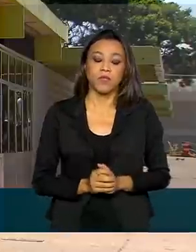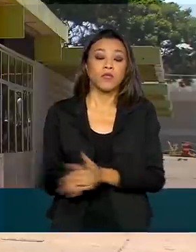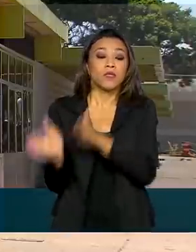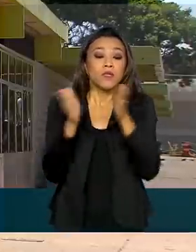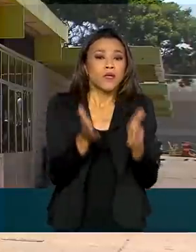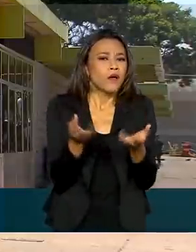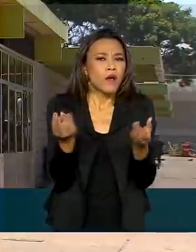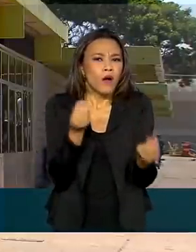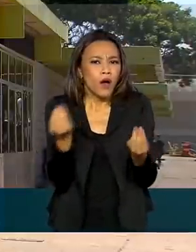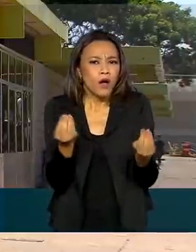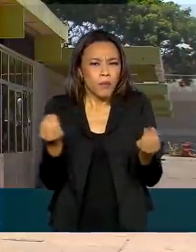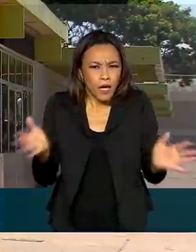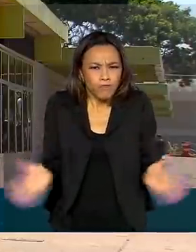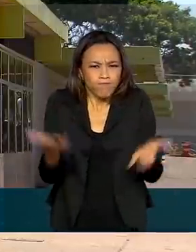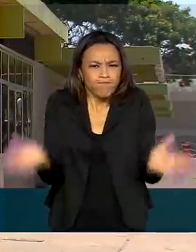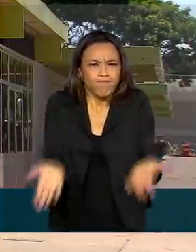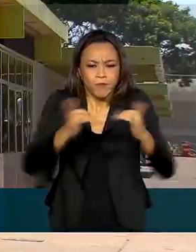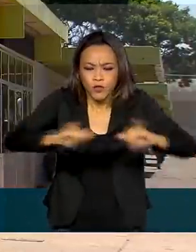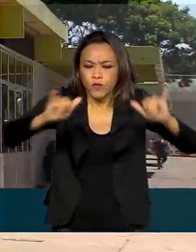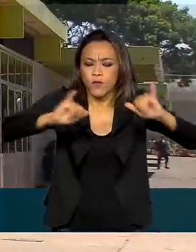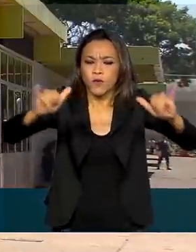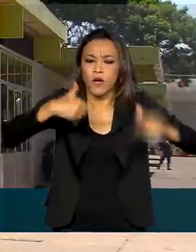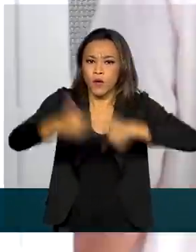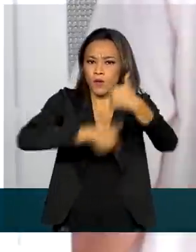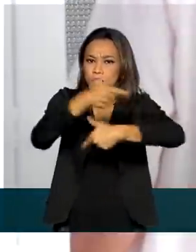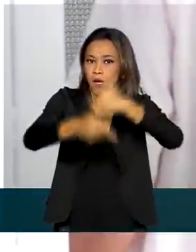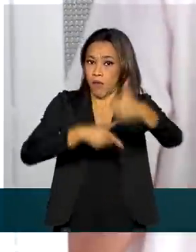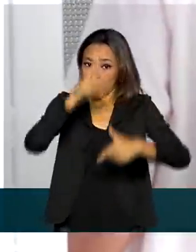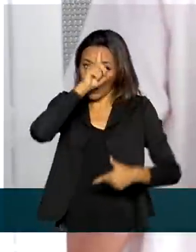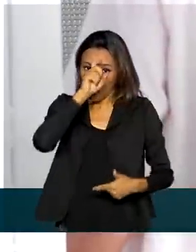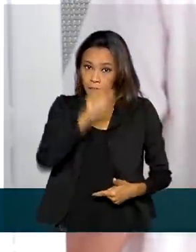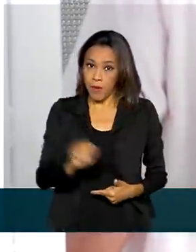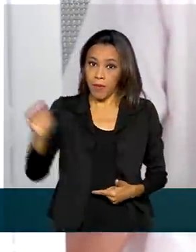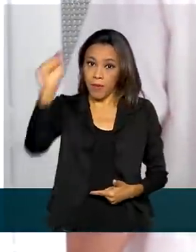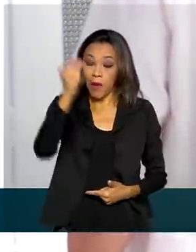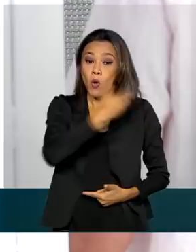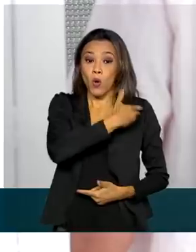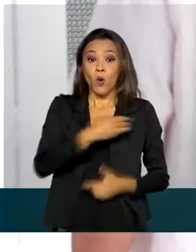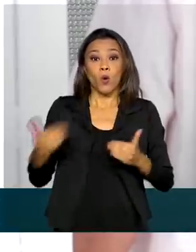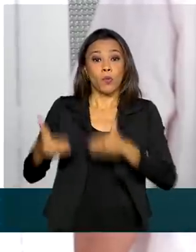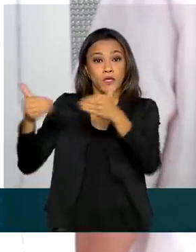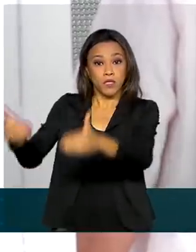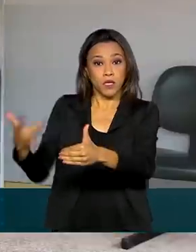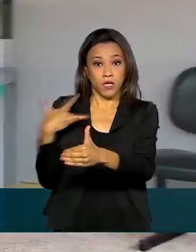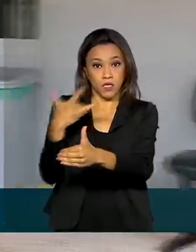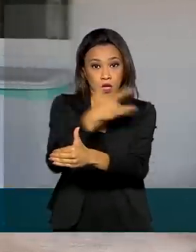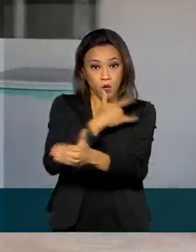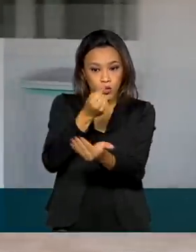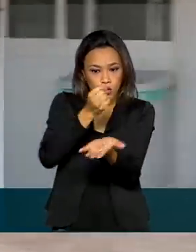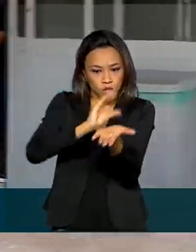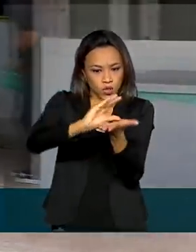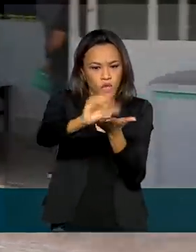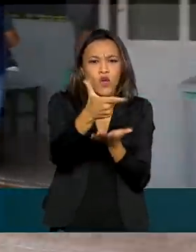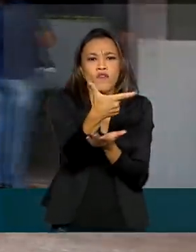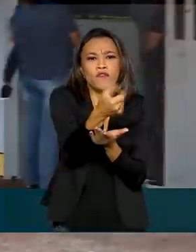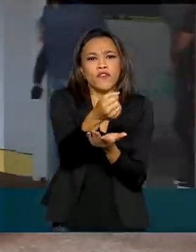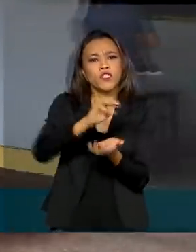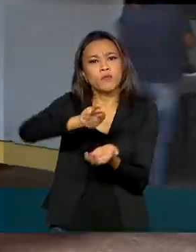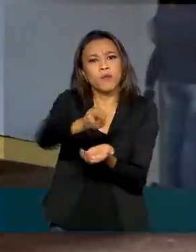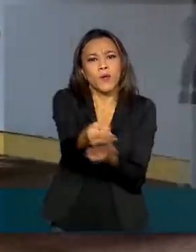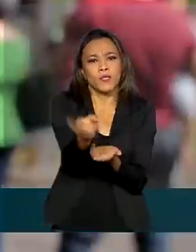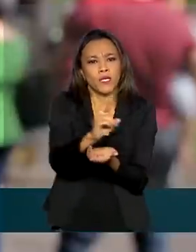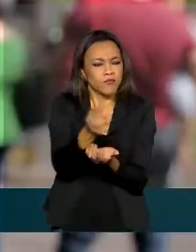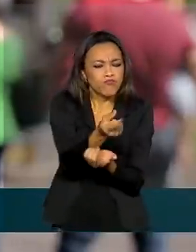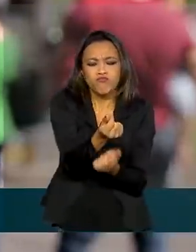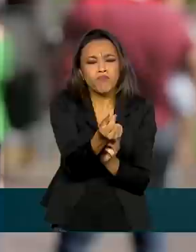E para reforçar as ações de prevenção no SUS, o Ministério da Saúde está liberando 20 milhões de reais. O dinheiro está sendo